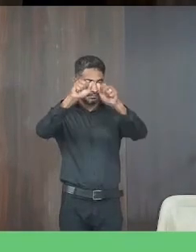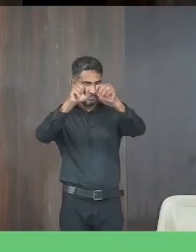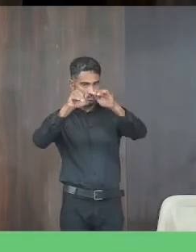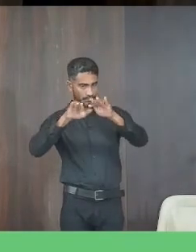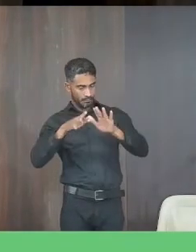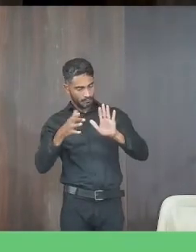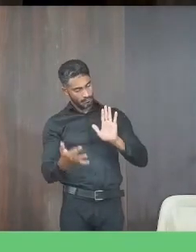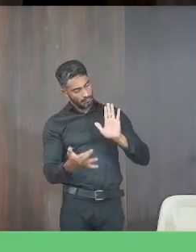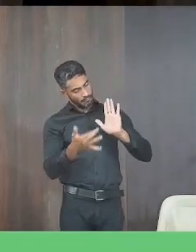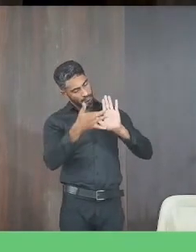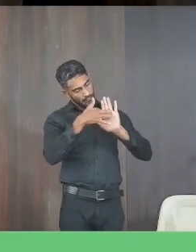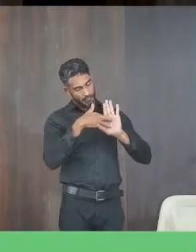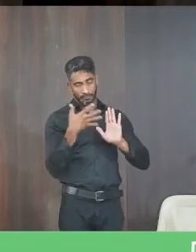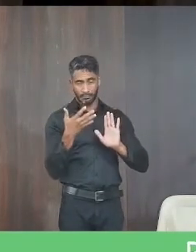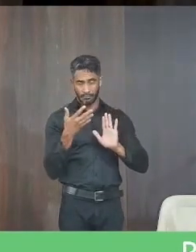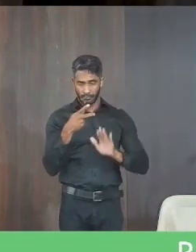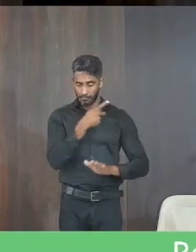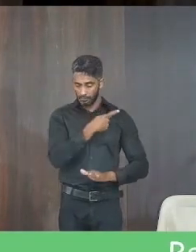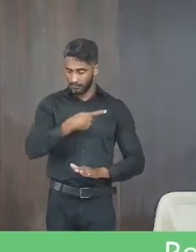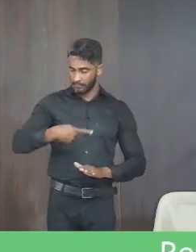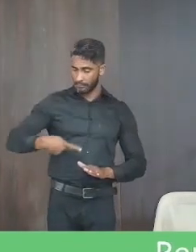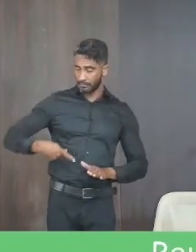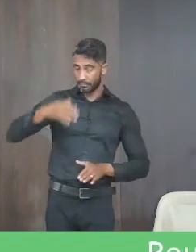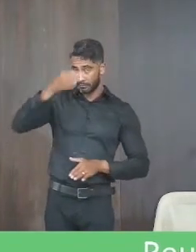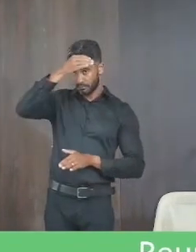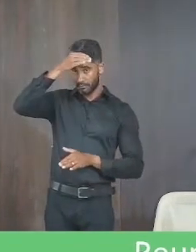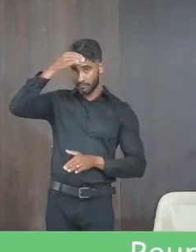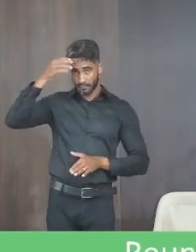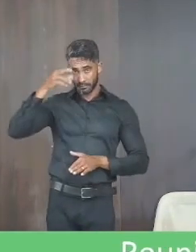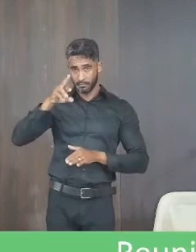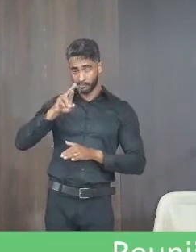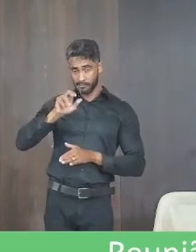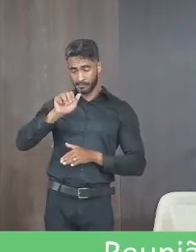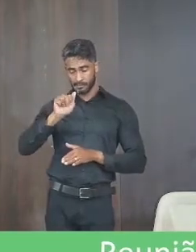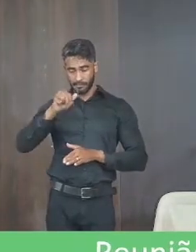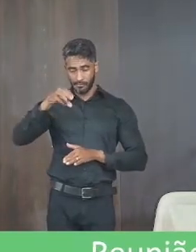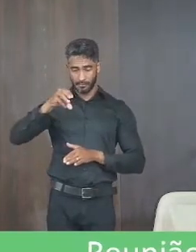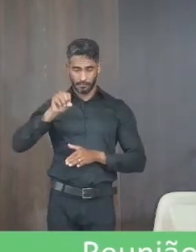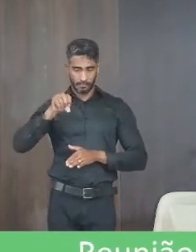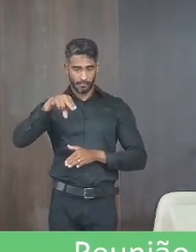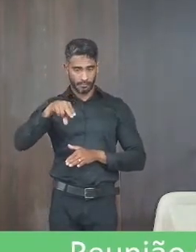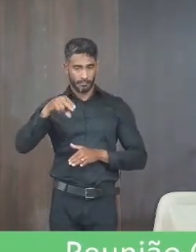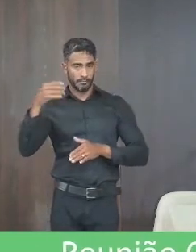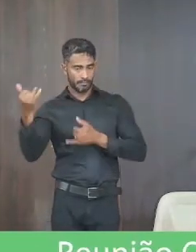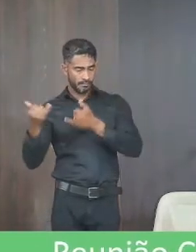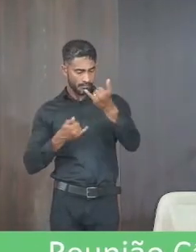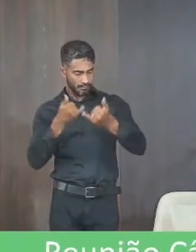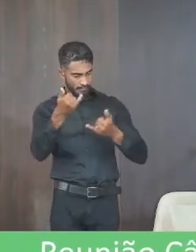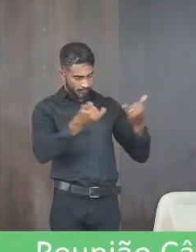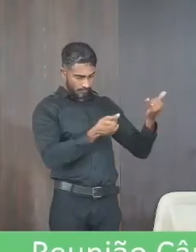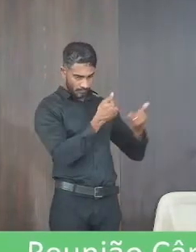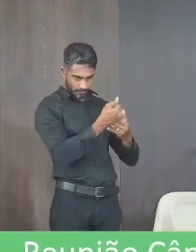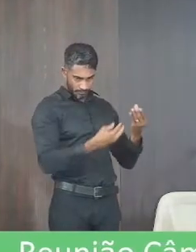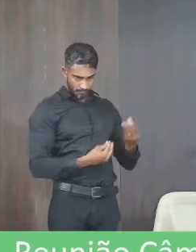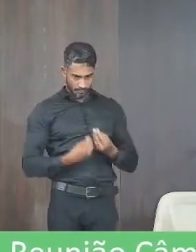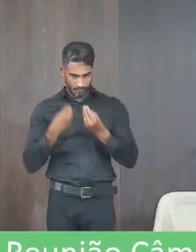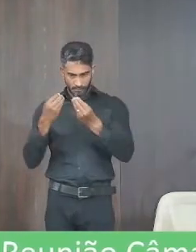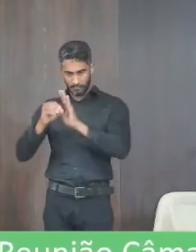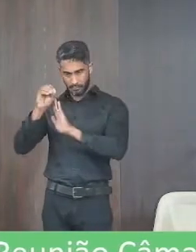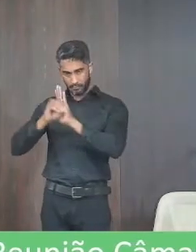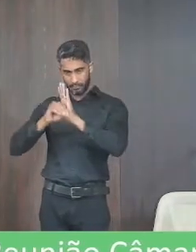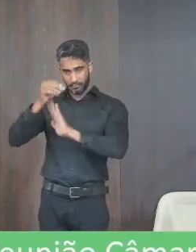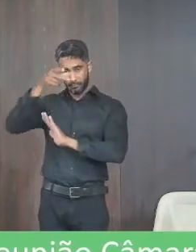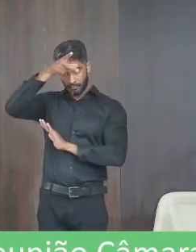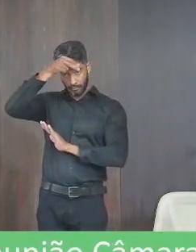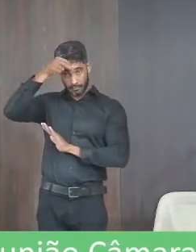regimental solicitar ao senhor presidente da Câmara Municipal Ramon Alexandre Araújo que após a tramitação seja camada de ofício ao senhor prefeito municipal José Aparecido